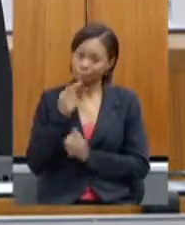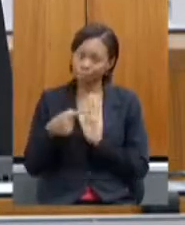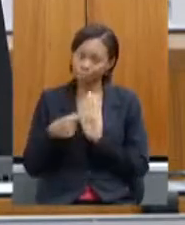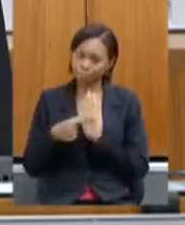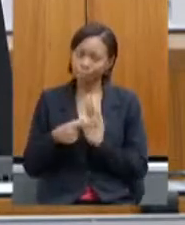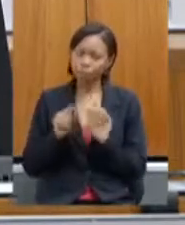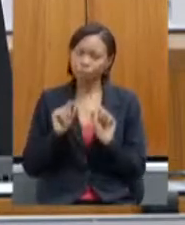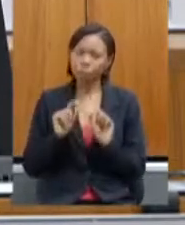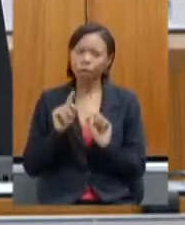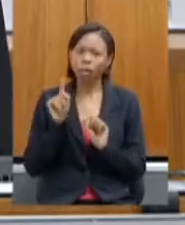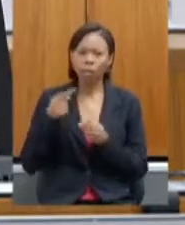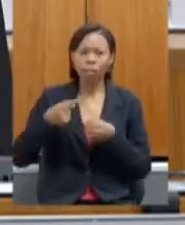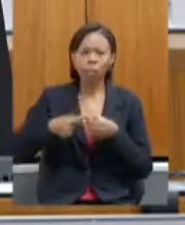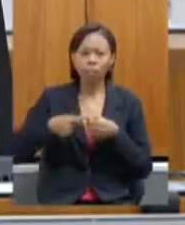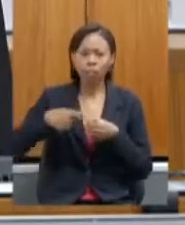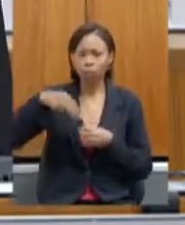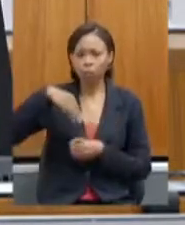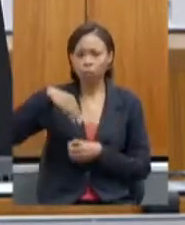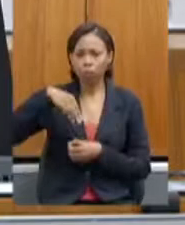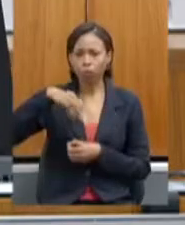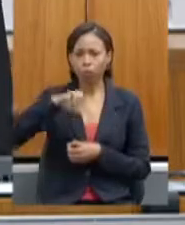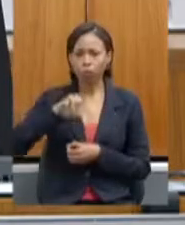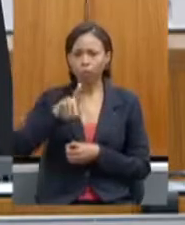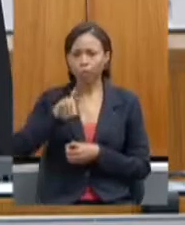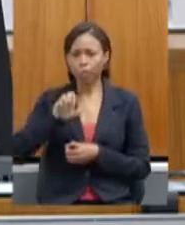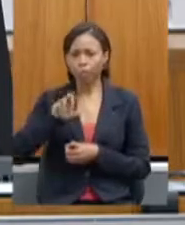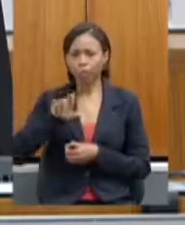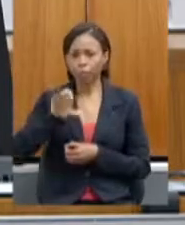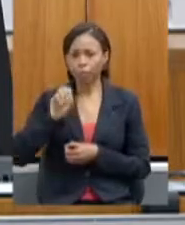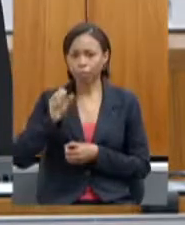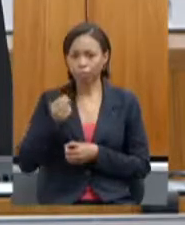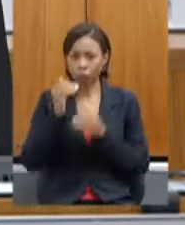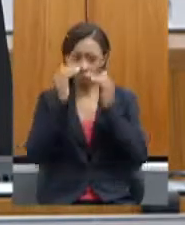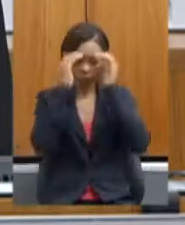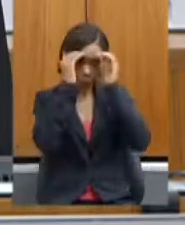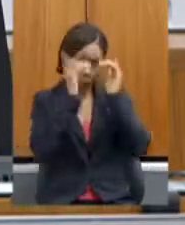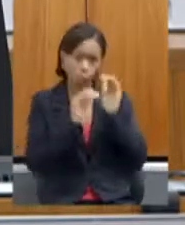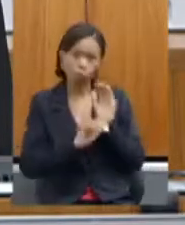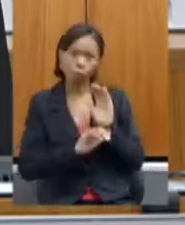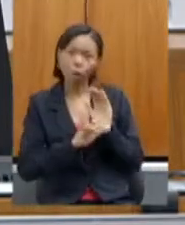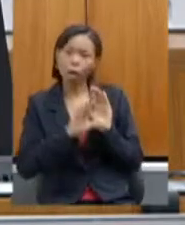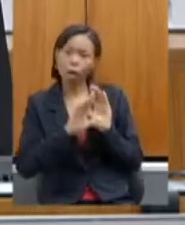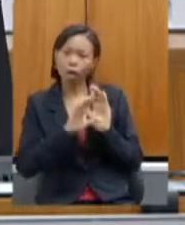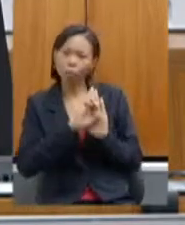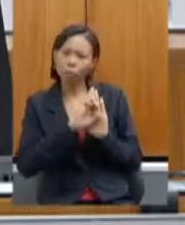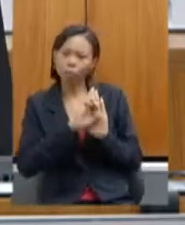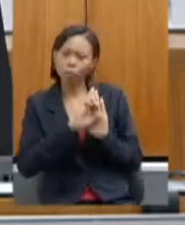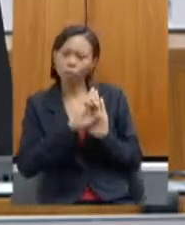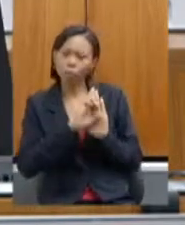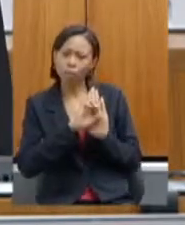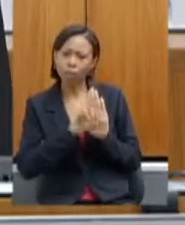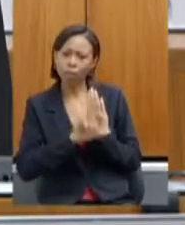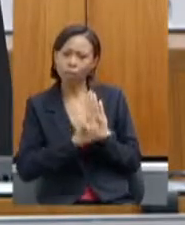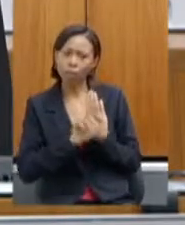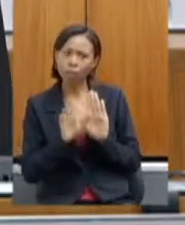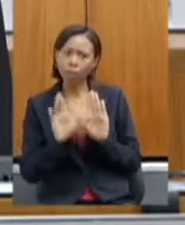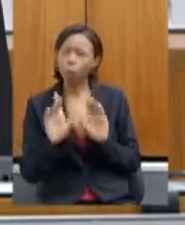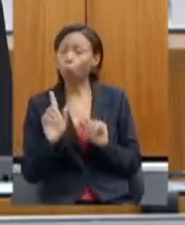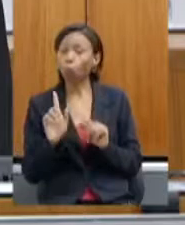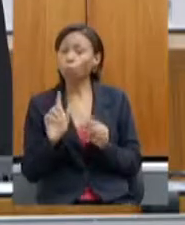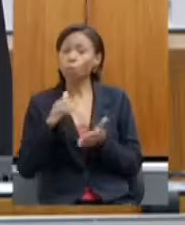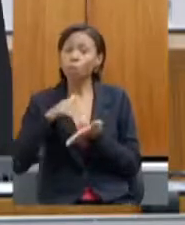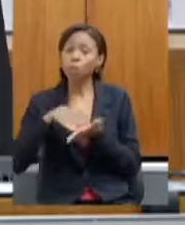o município de Medeiros, que executou uma emenda parlamentar, aliás, um convênio da secretaria,